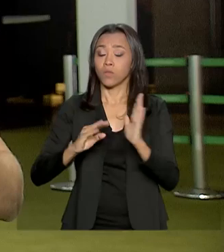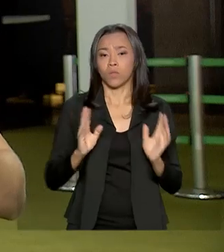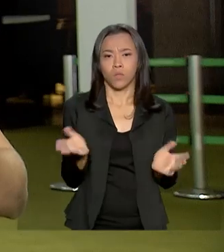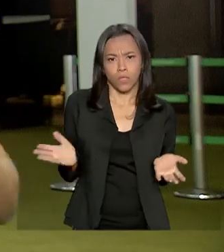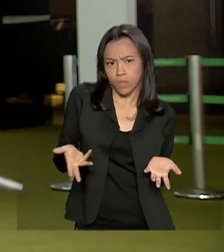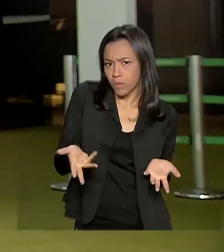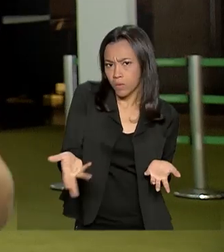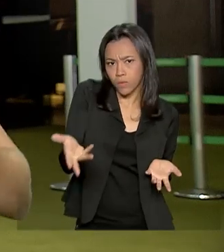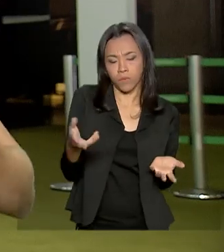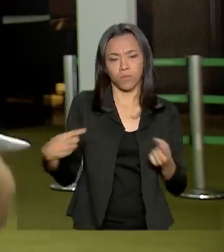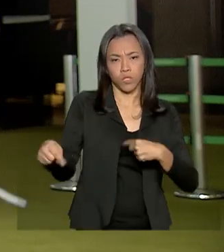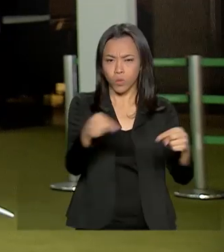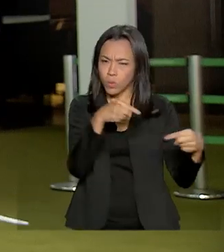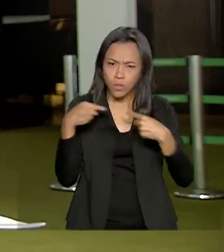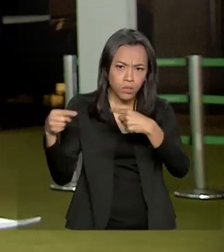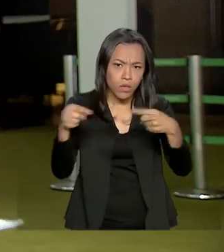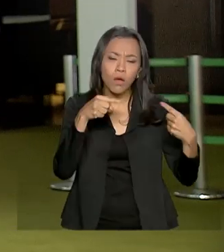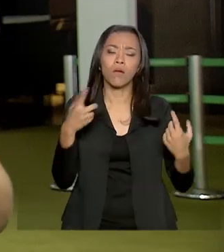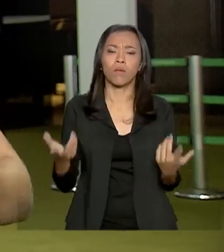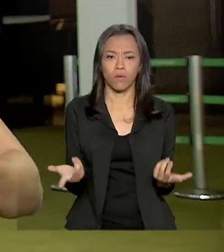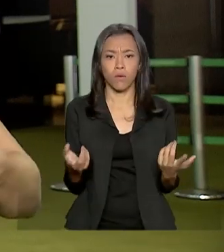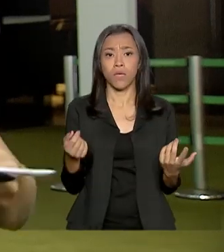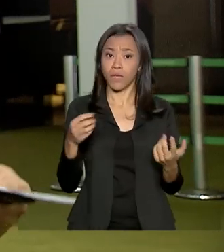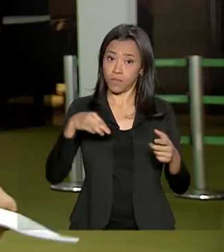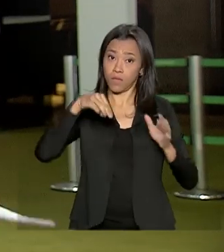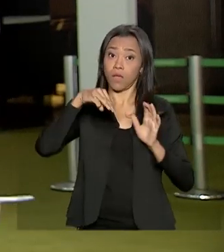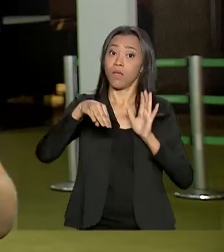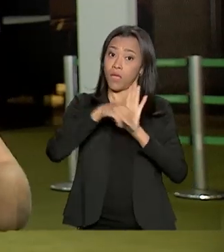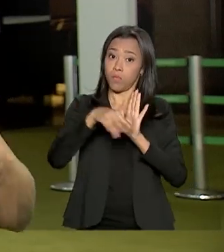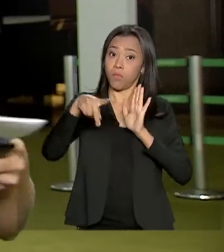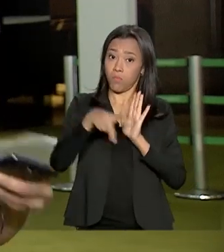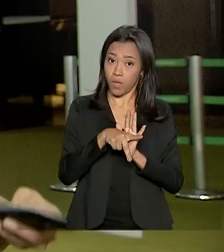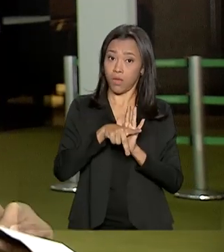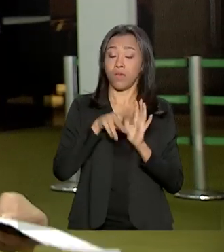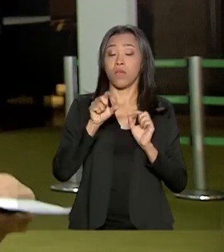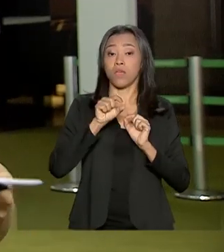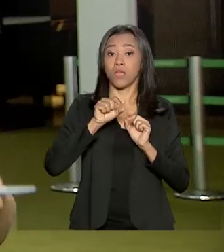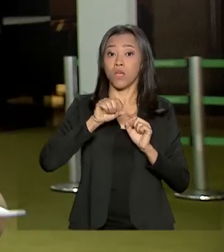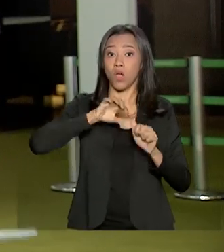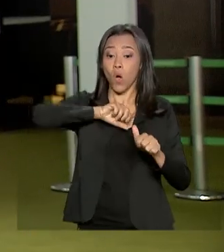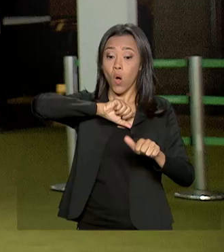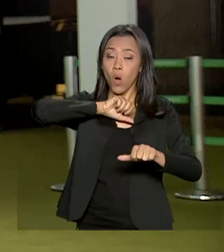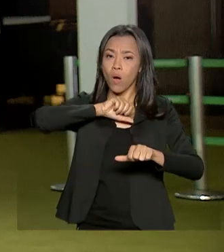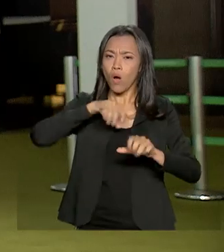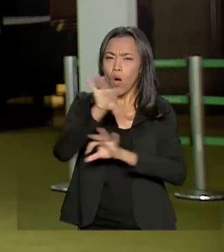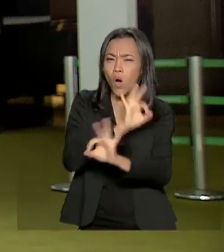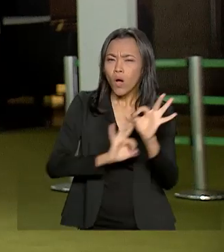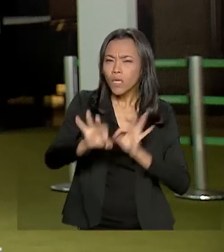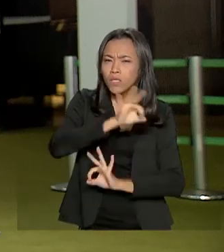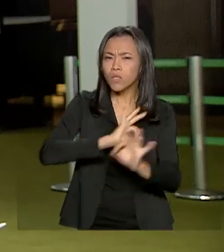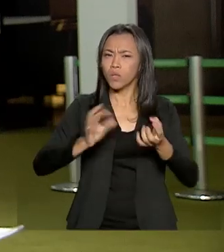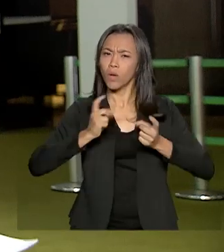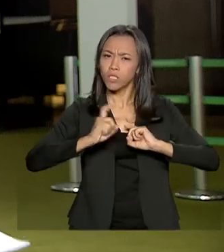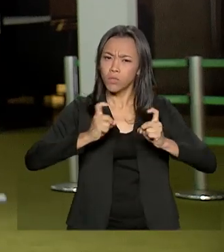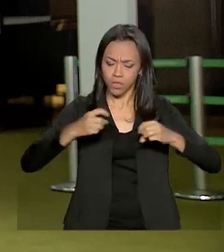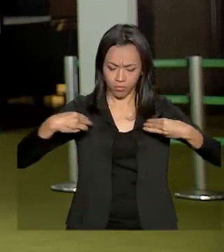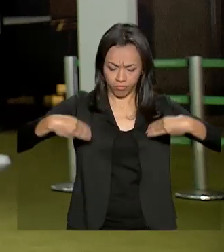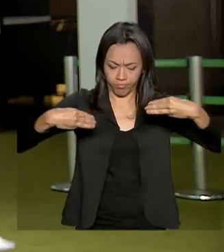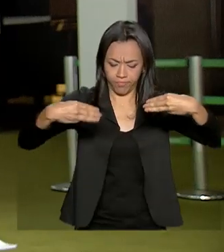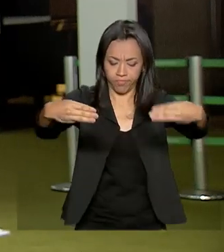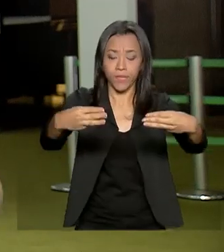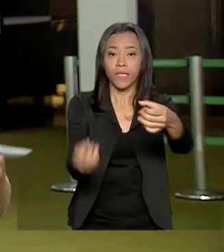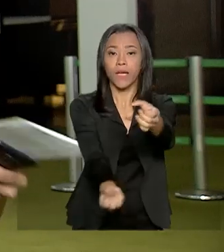discutir essa MP que reestruturou a esplanada, reduzir o número de ministérios e permitirá também a criação